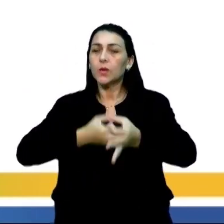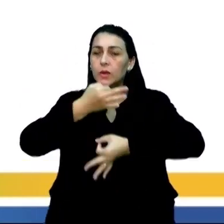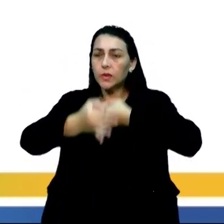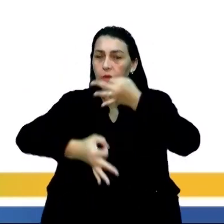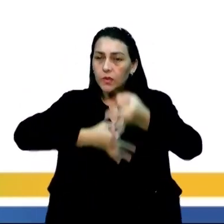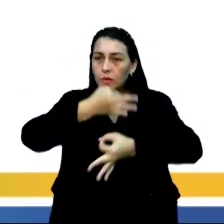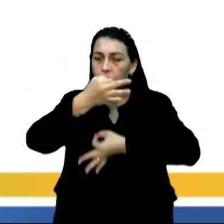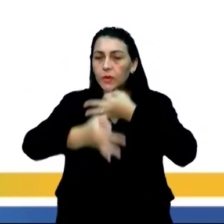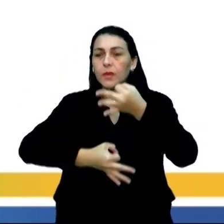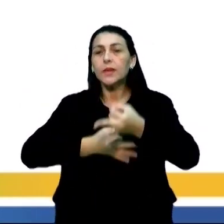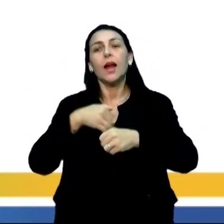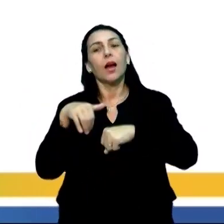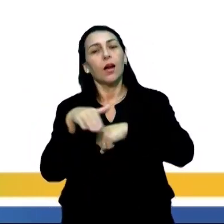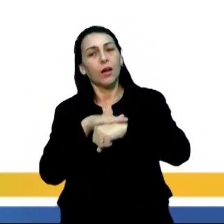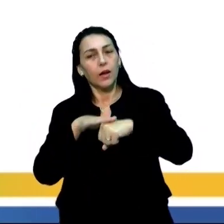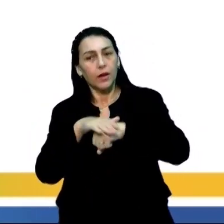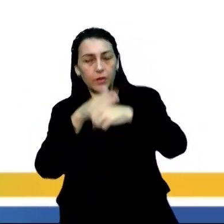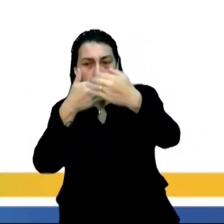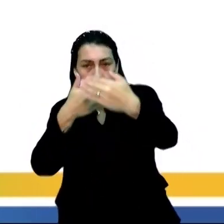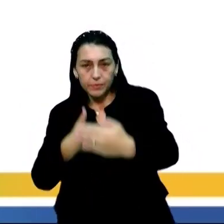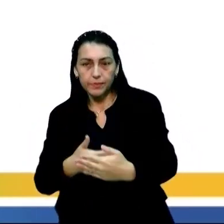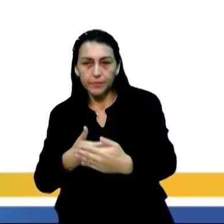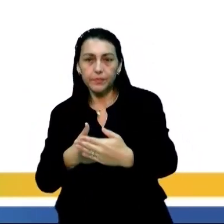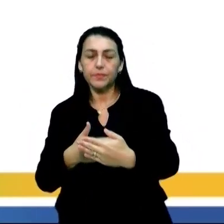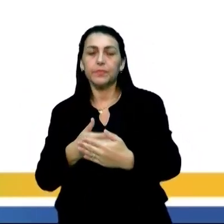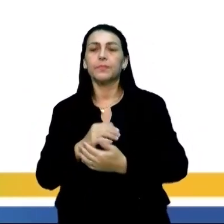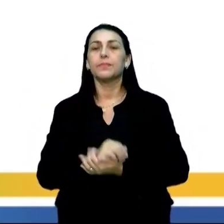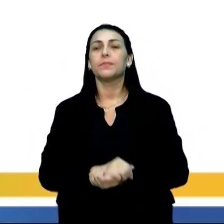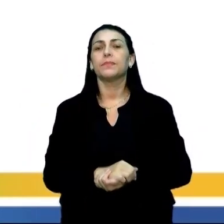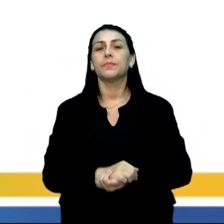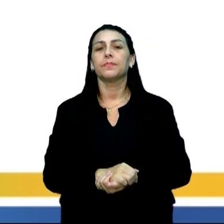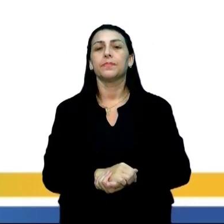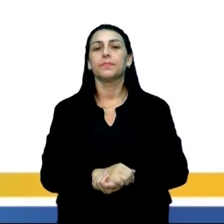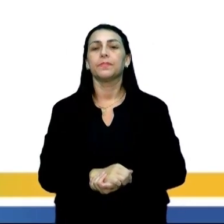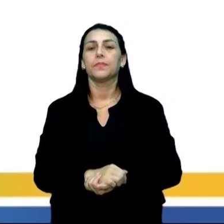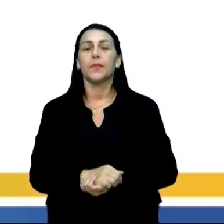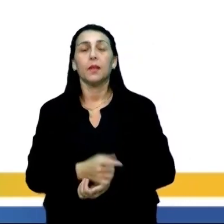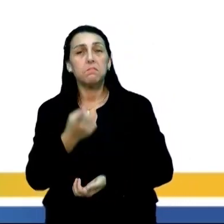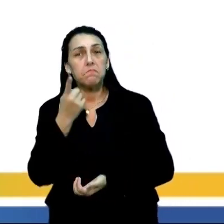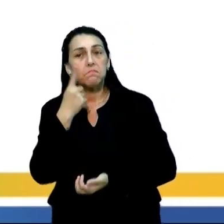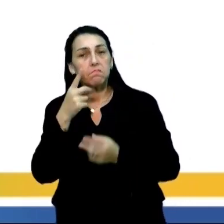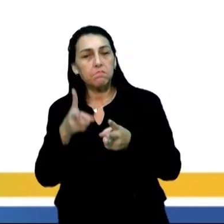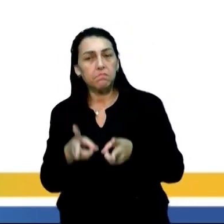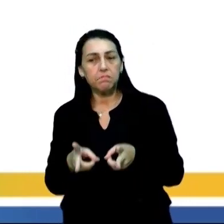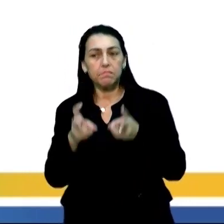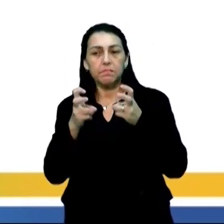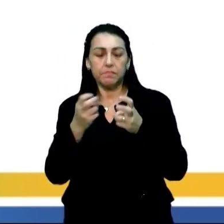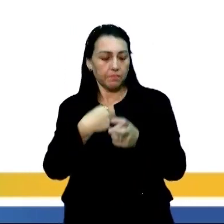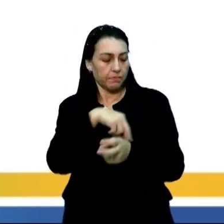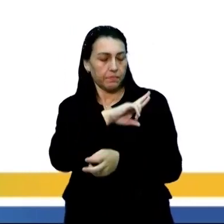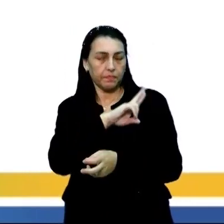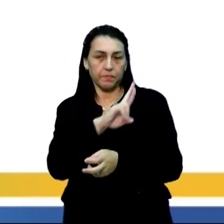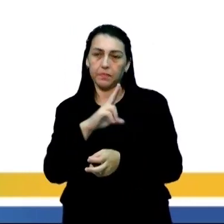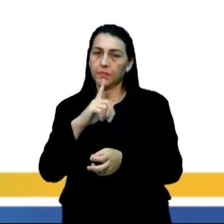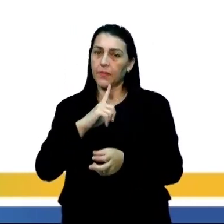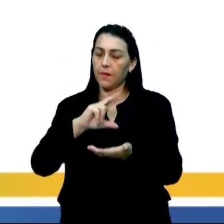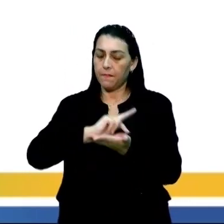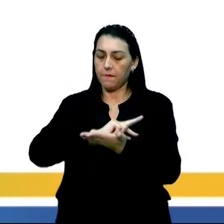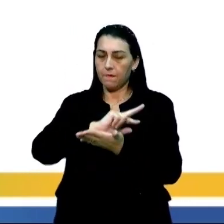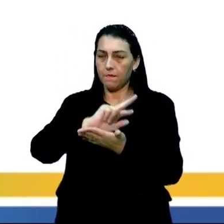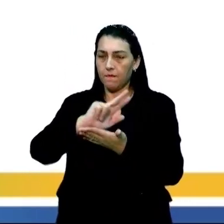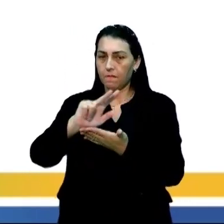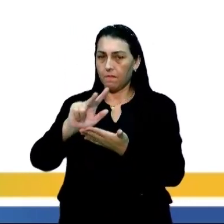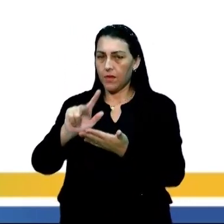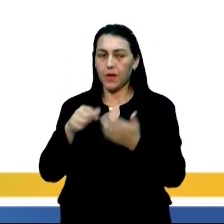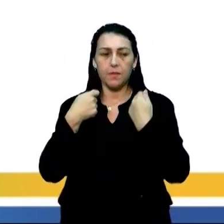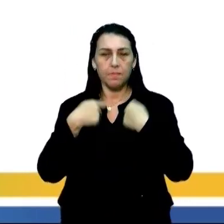dissertativo argumentativo em prosa. Observe que nessa competência, nós temos vários pontos